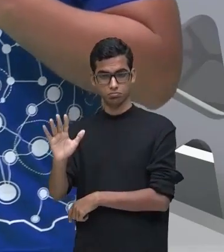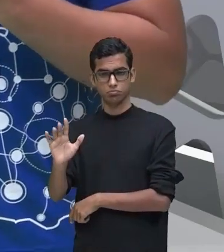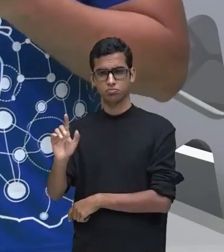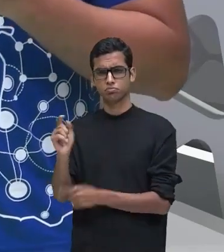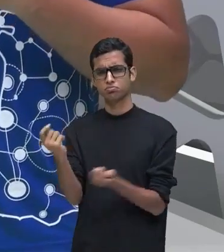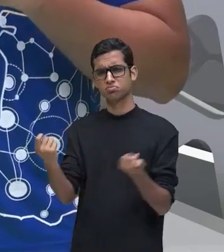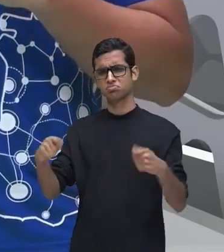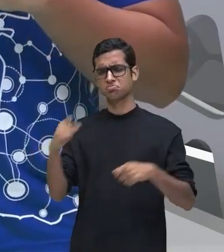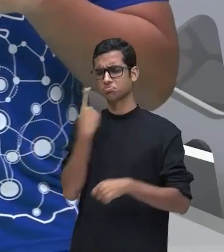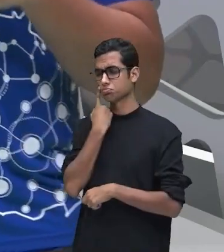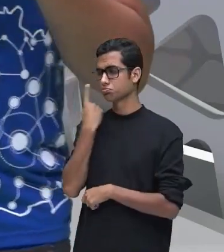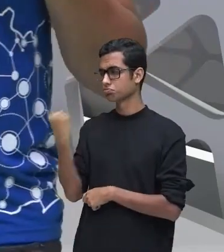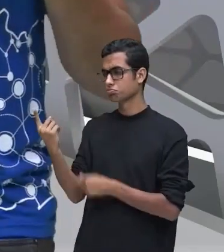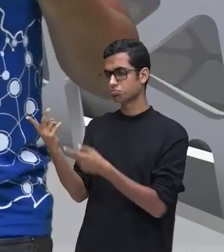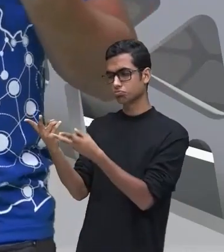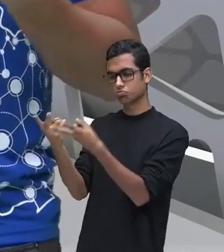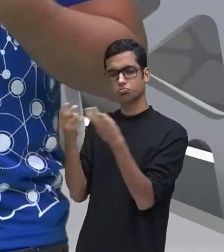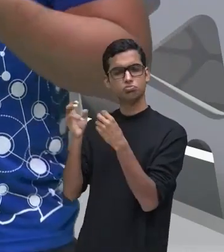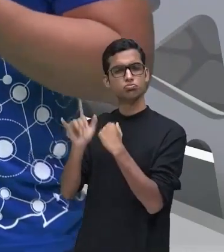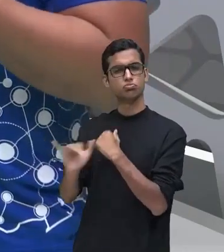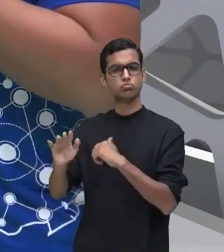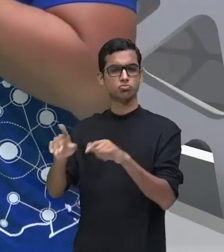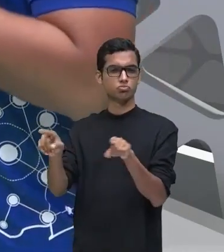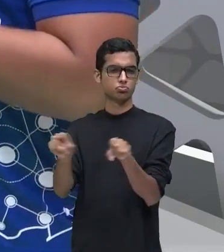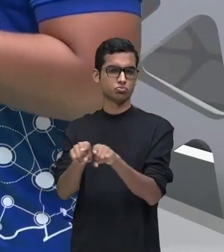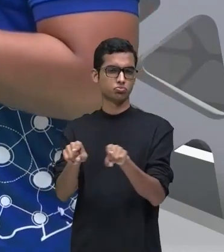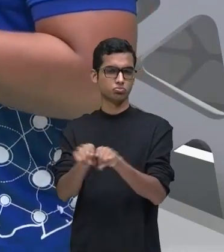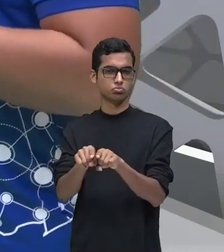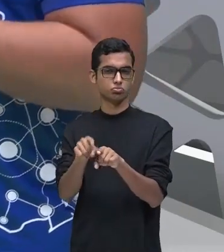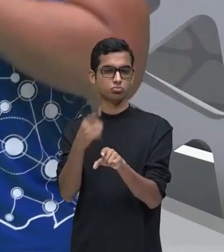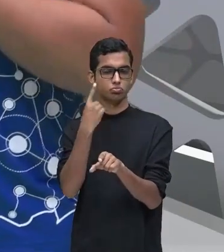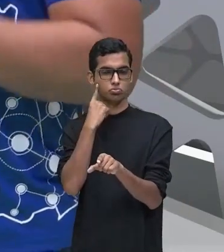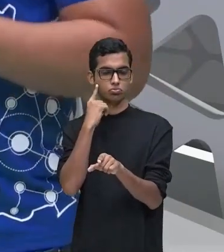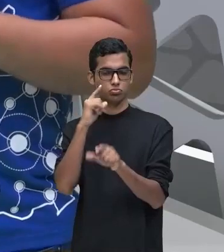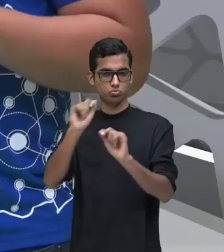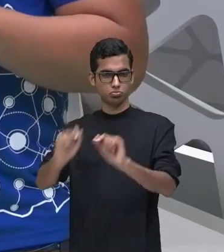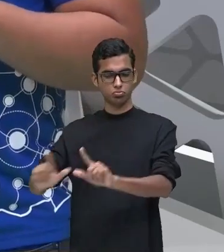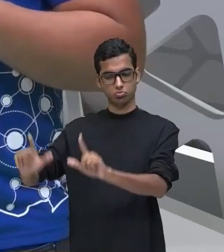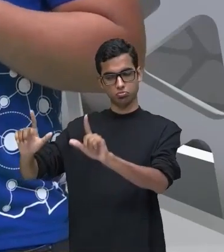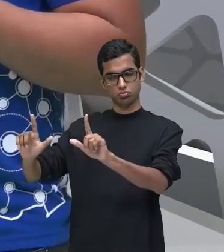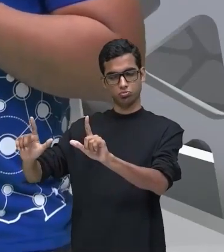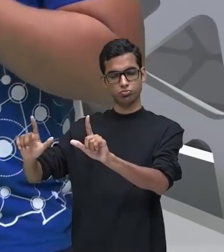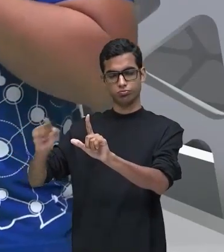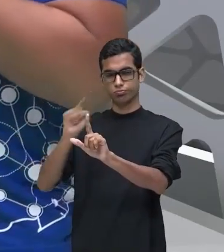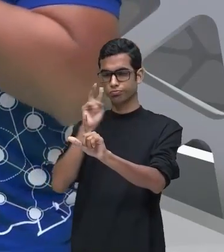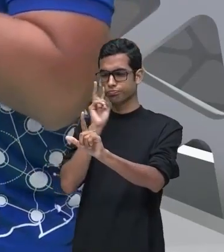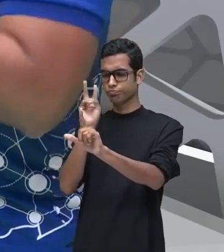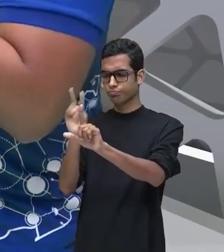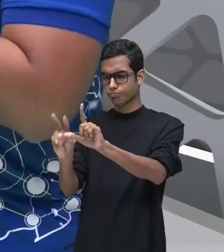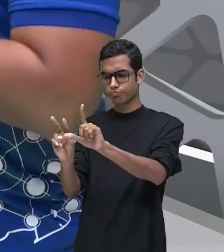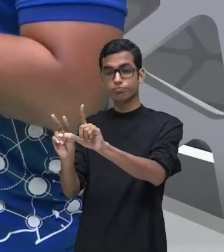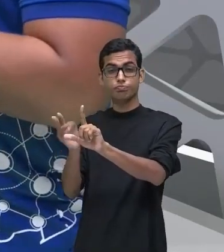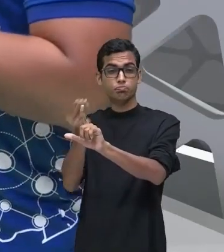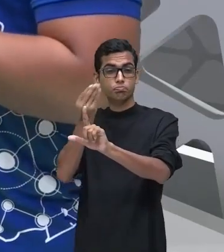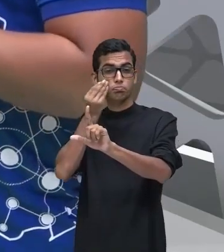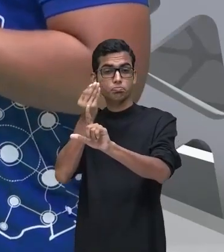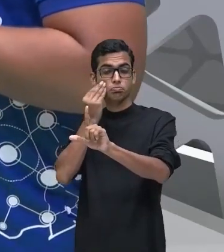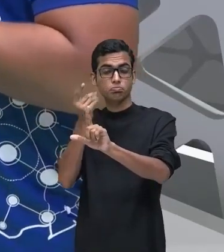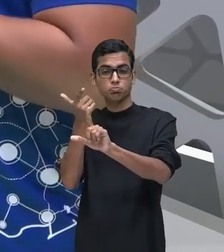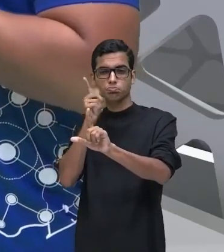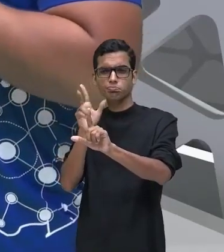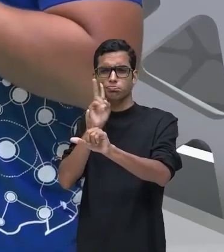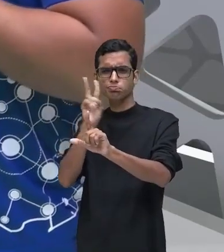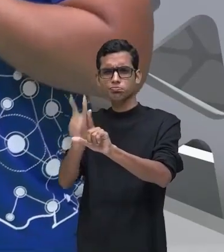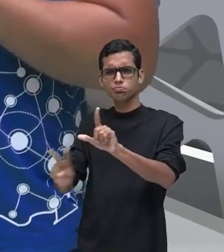pode observar nessa imagem? O que a gente pode observar neste quadro? Observe que no quadro a gente consegue visualizar